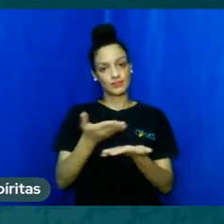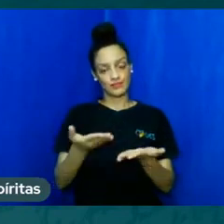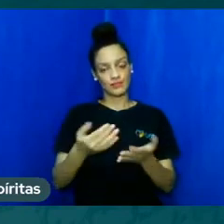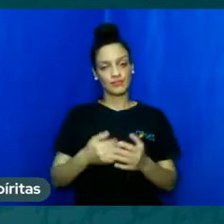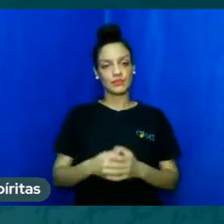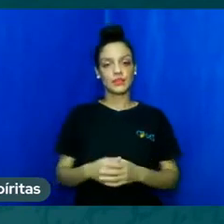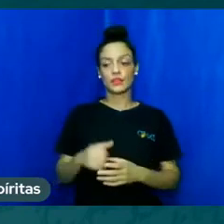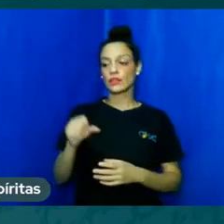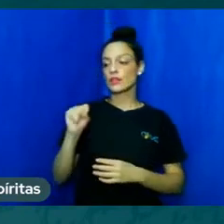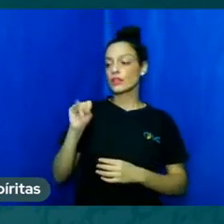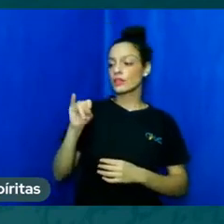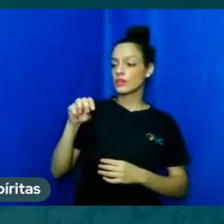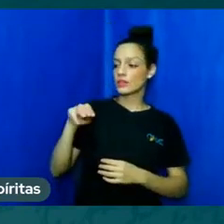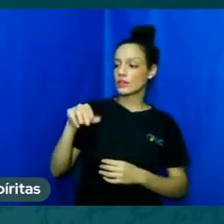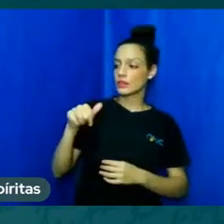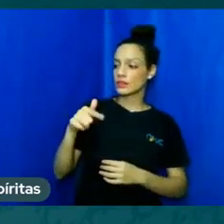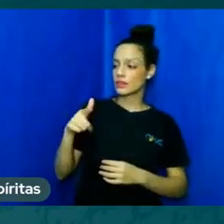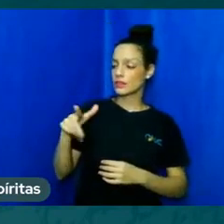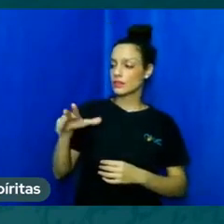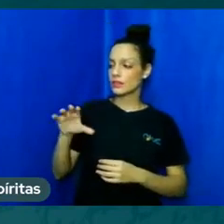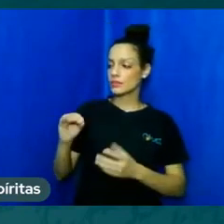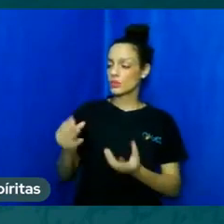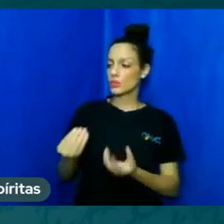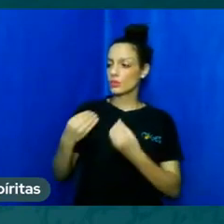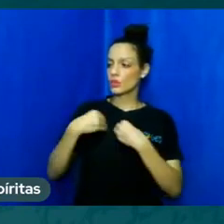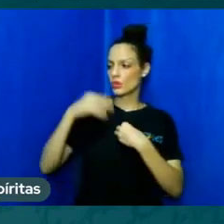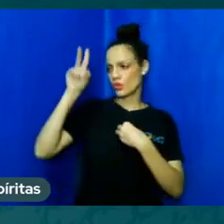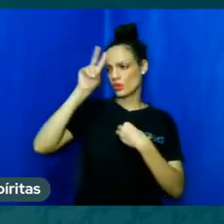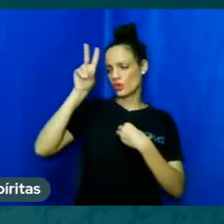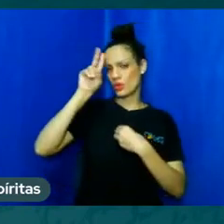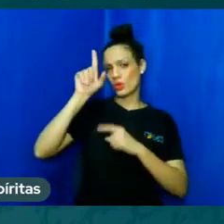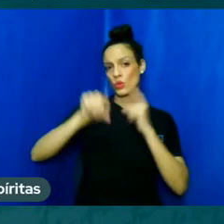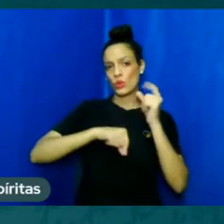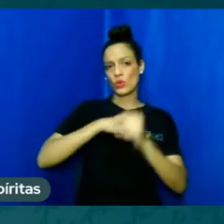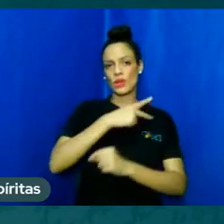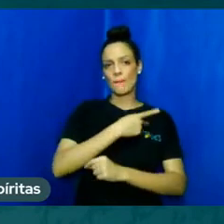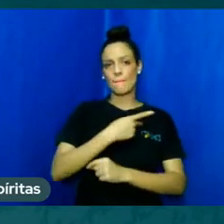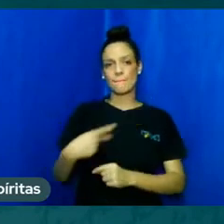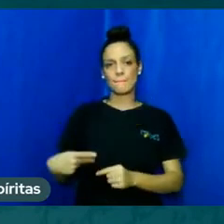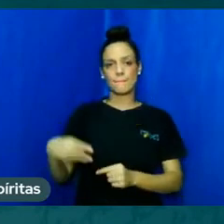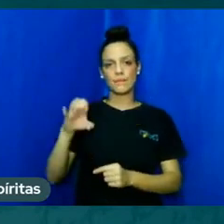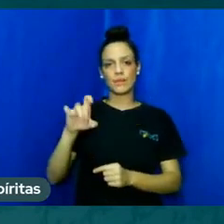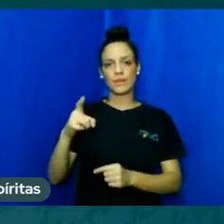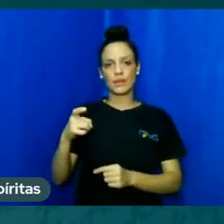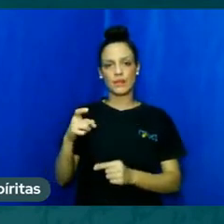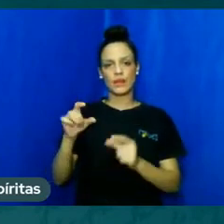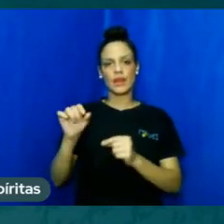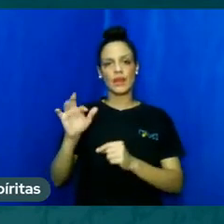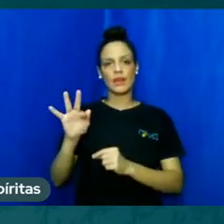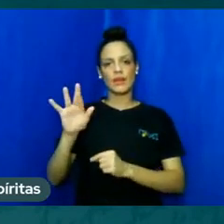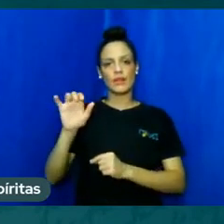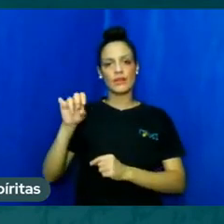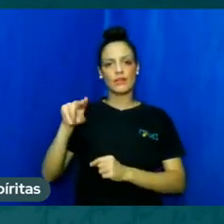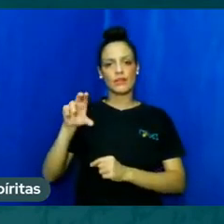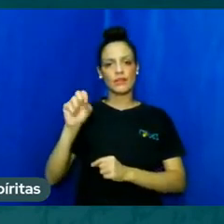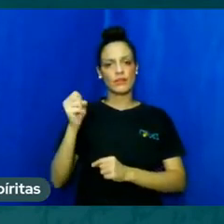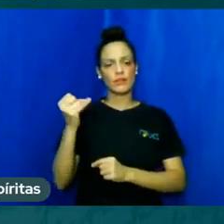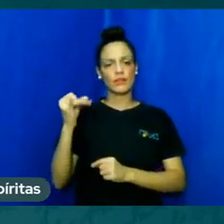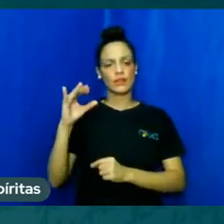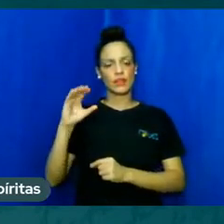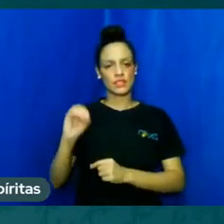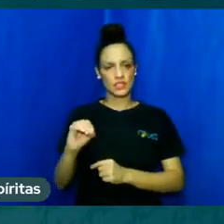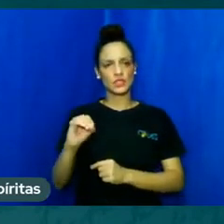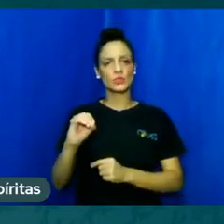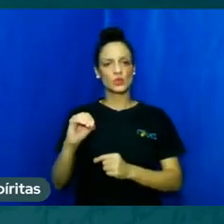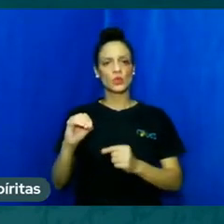me lembrar do ex-presidente Francisco Thyssen já desencarnado ele fez um opúsculo com as introduções e